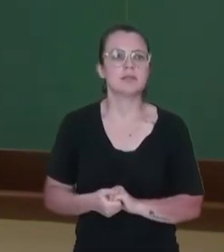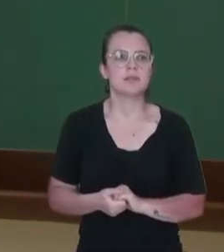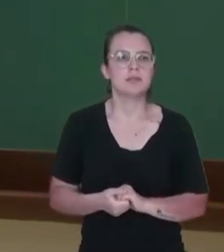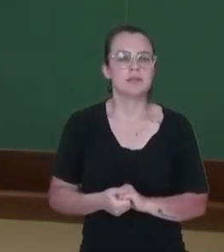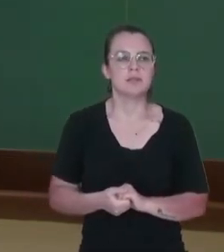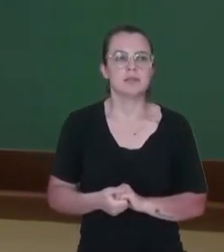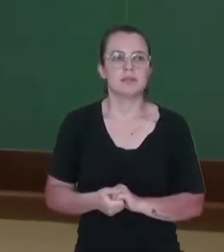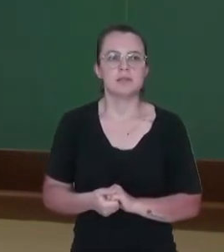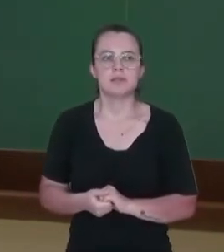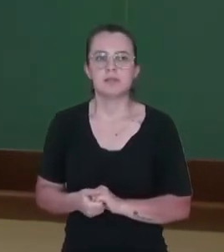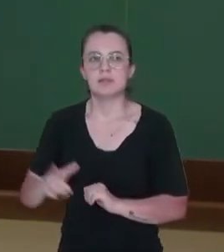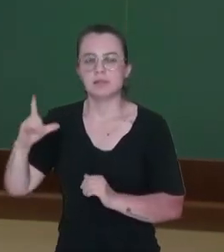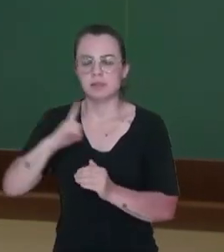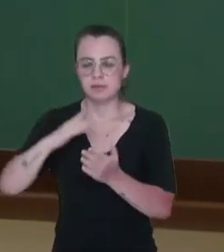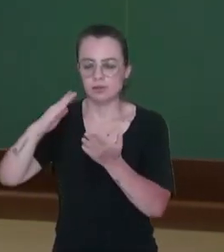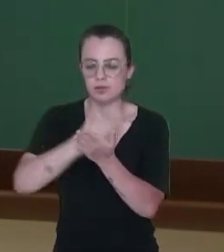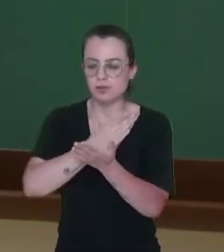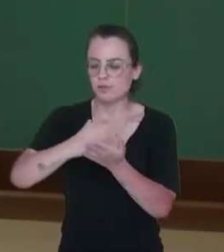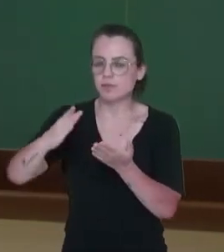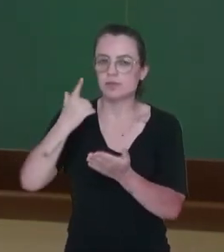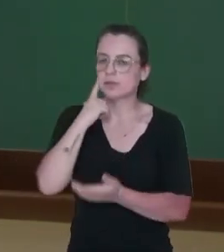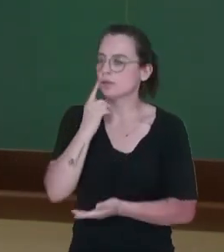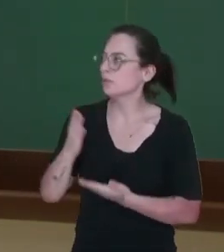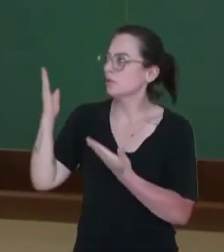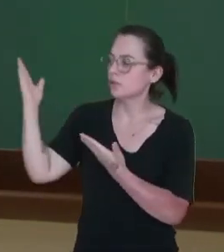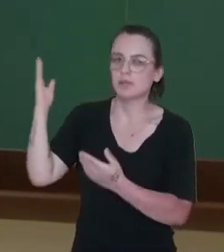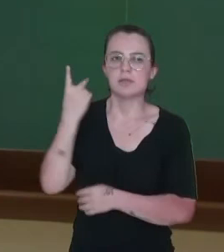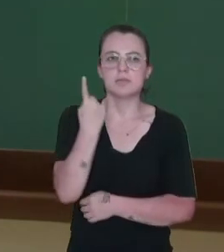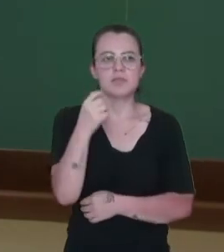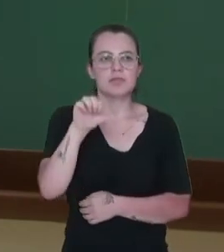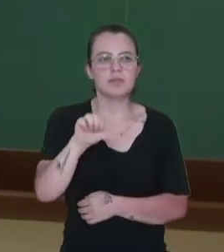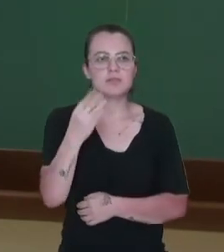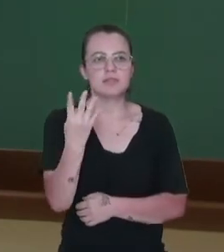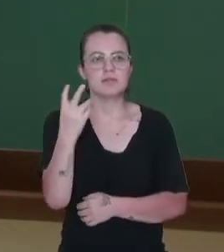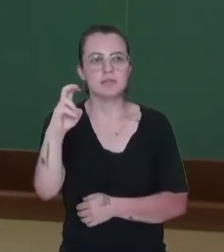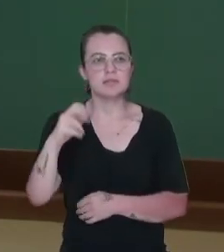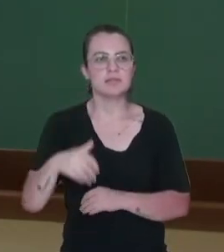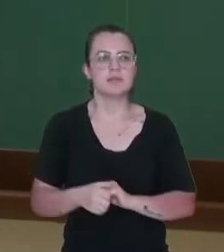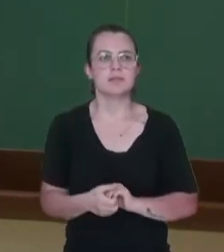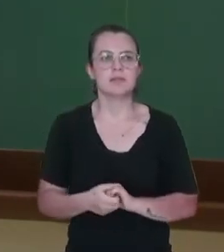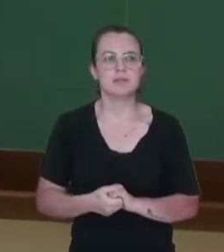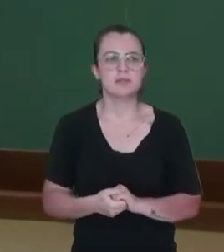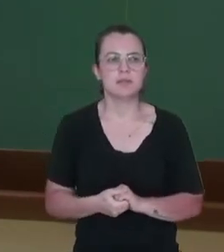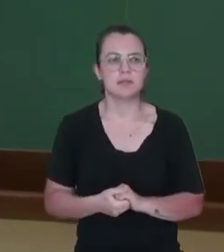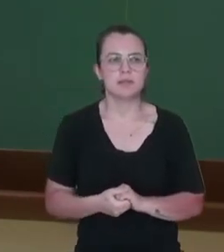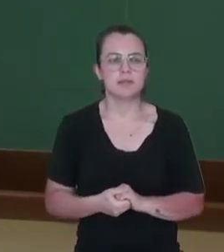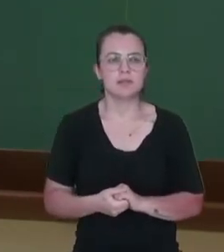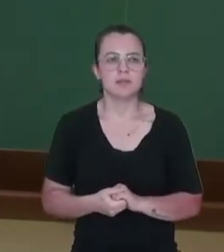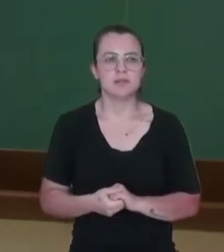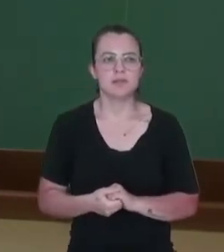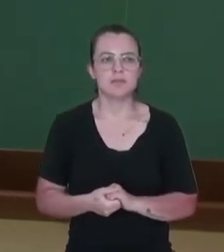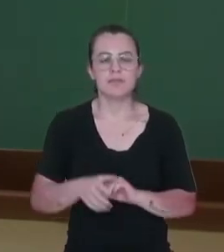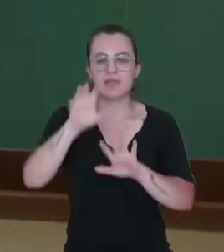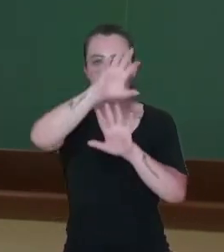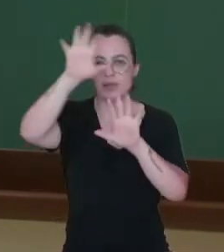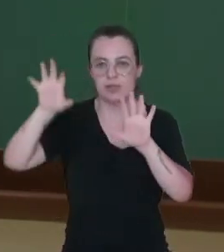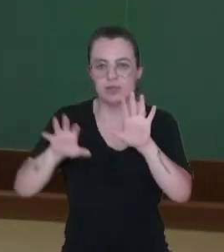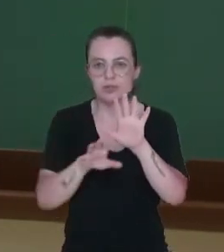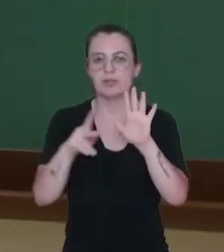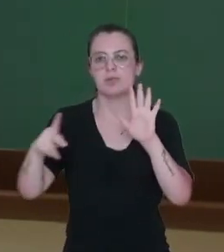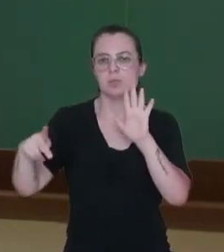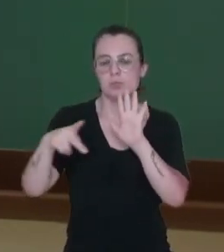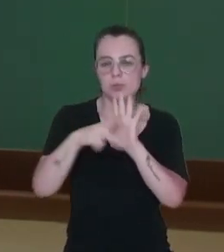as divisões de 1945, as regiões do Brasil, os vários